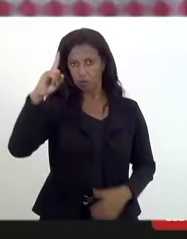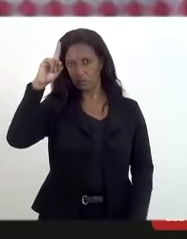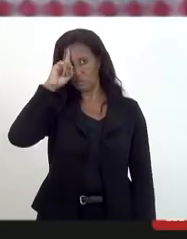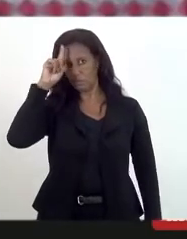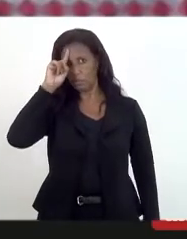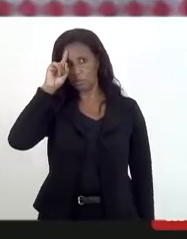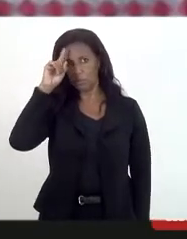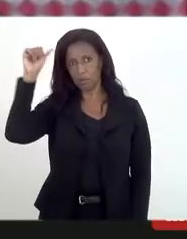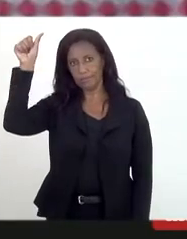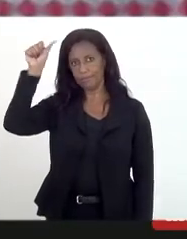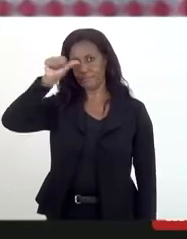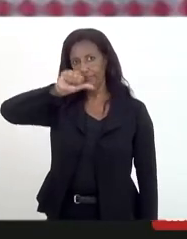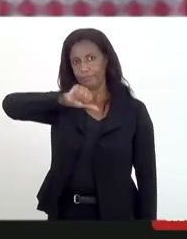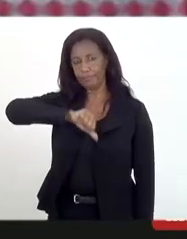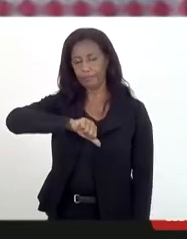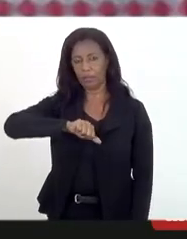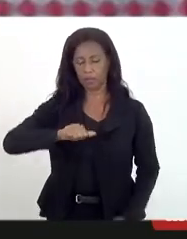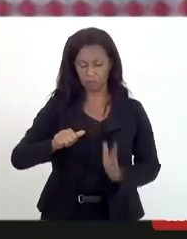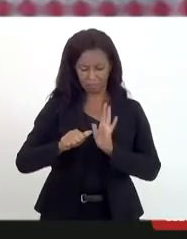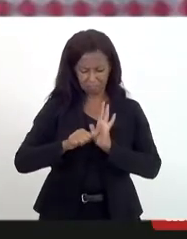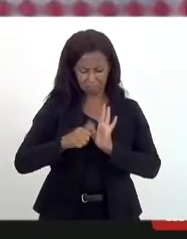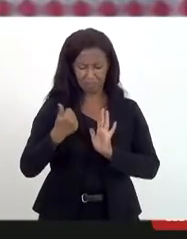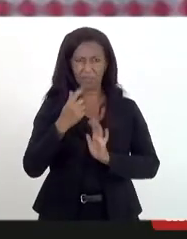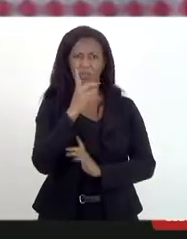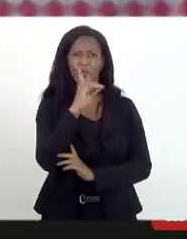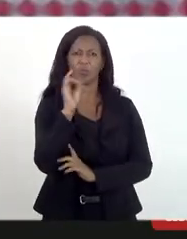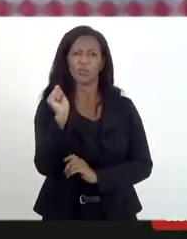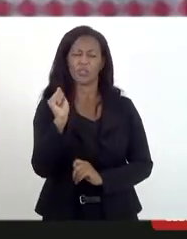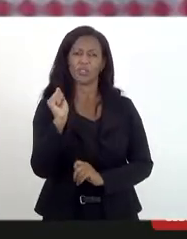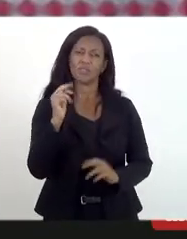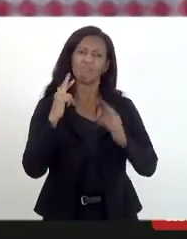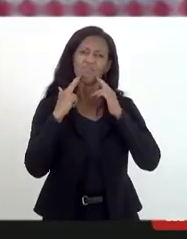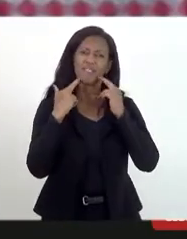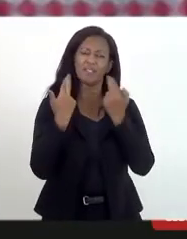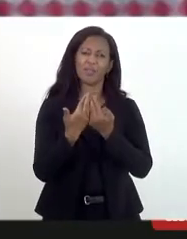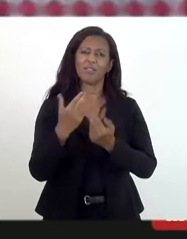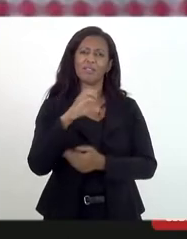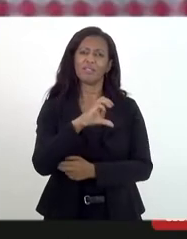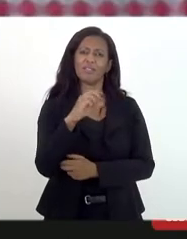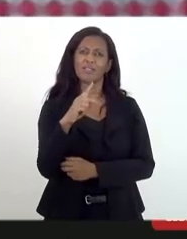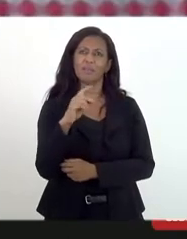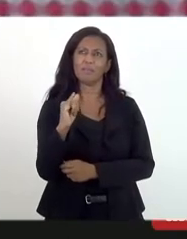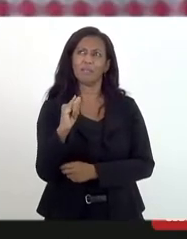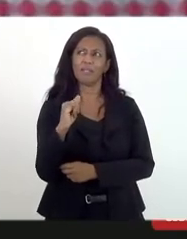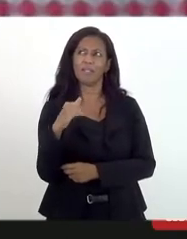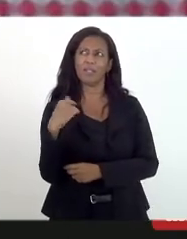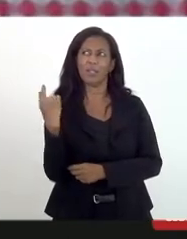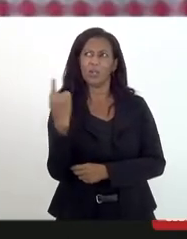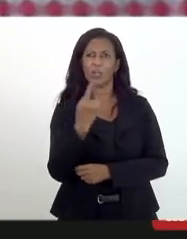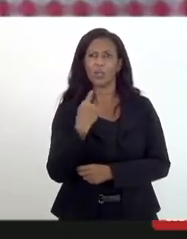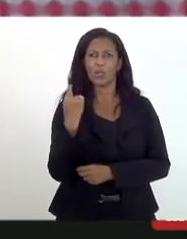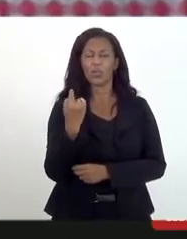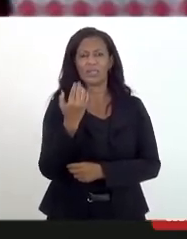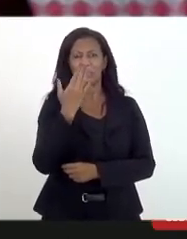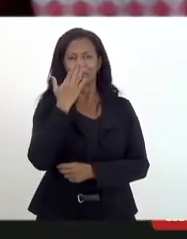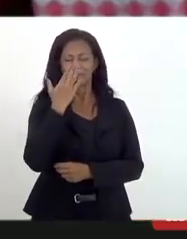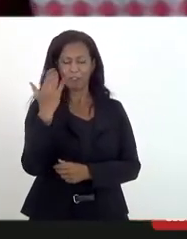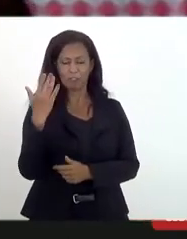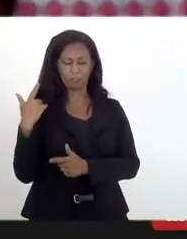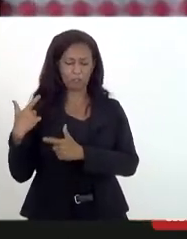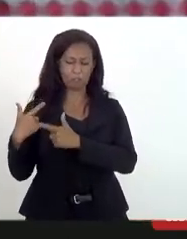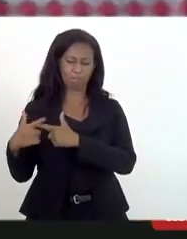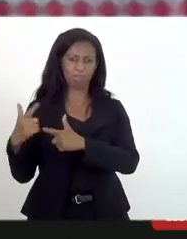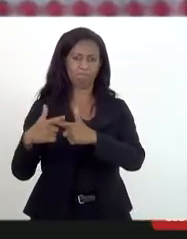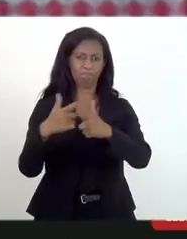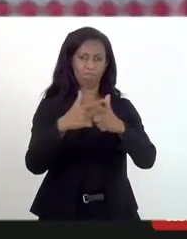acho que desde o primeiro dia das oitivas dessa CPI nós estamos diante de alguns impasses. Eu